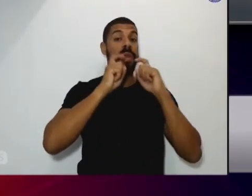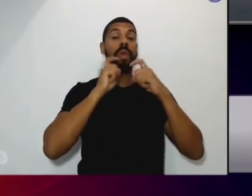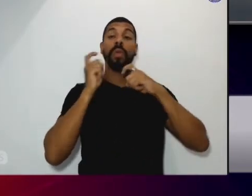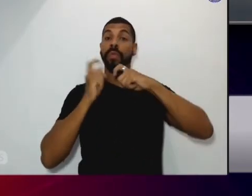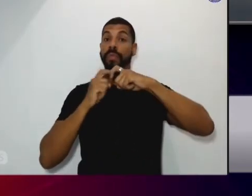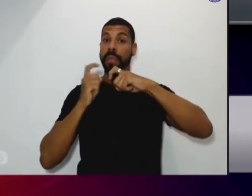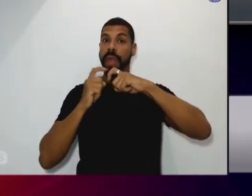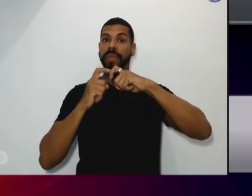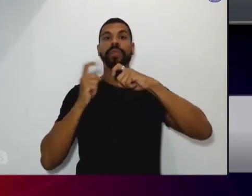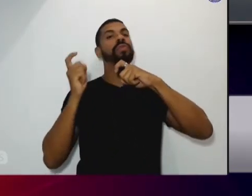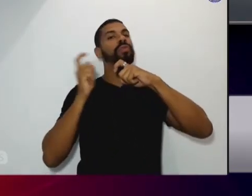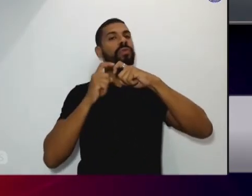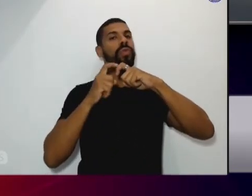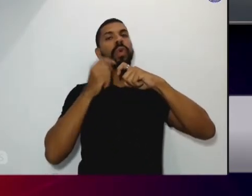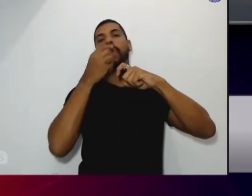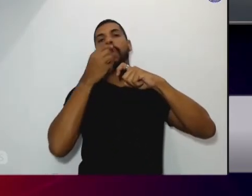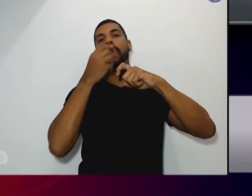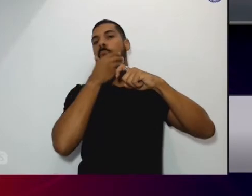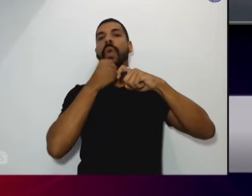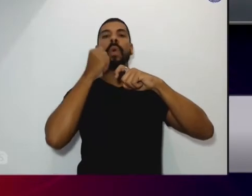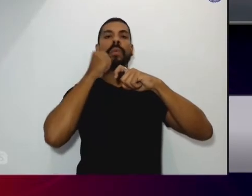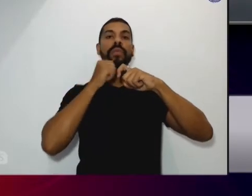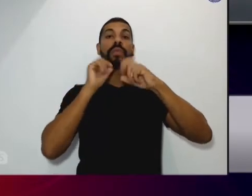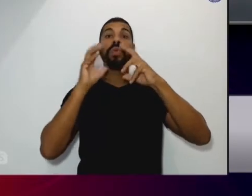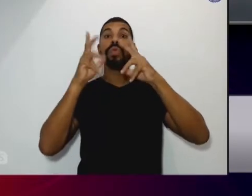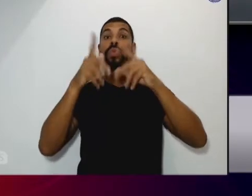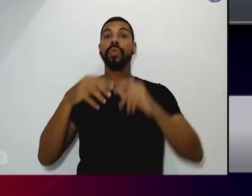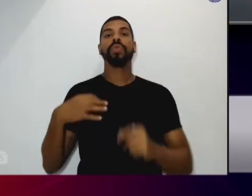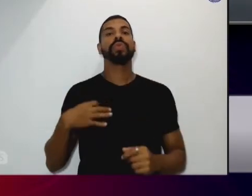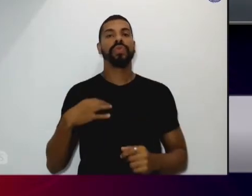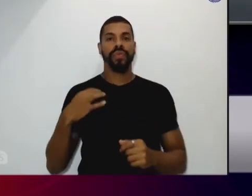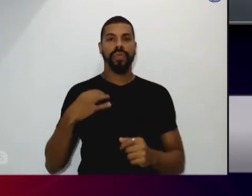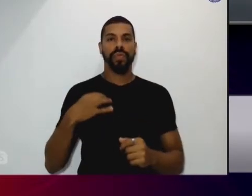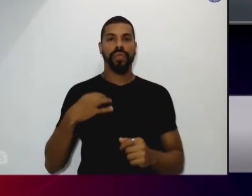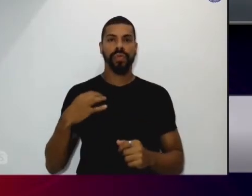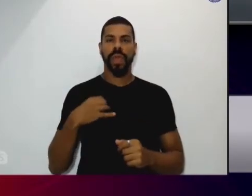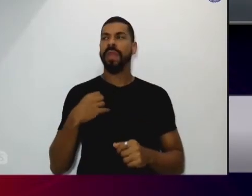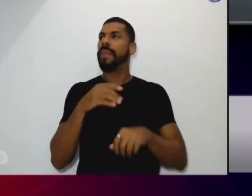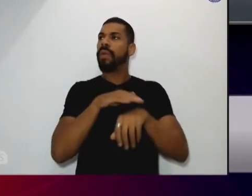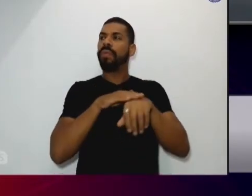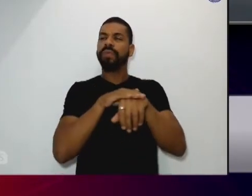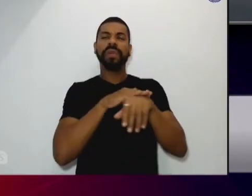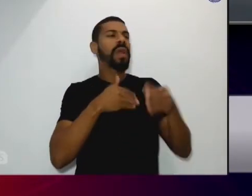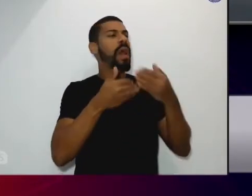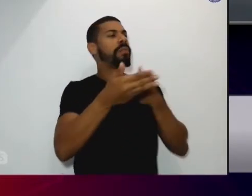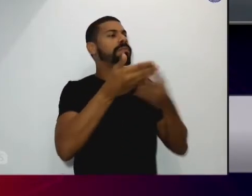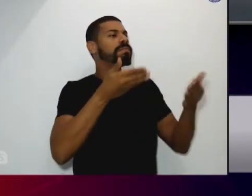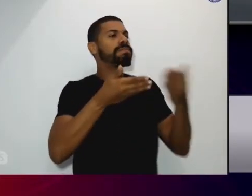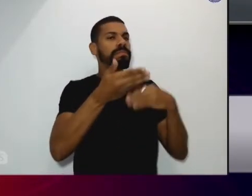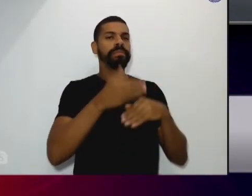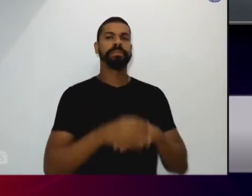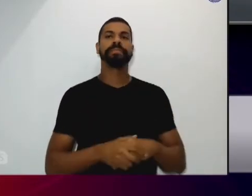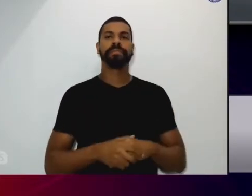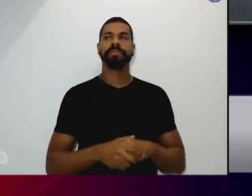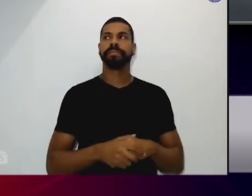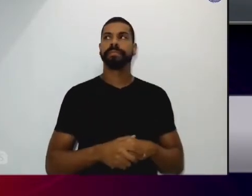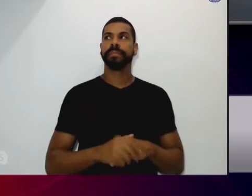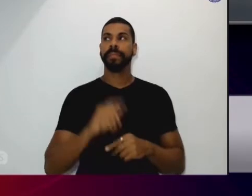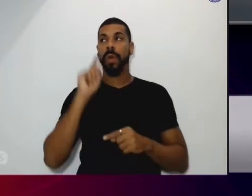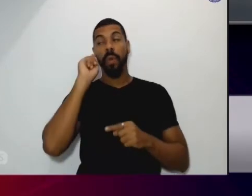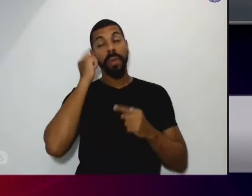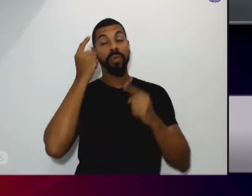Silvânia todos os voluntários para a gente discutir casos que são mais graves tirar dúvidas